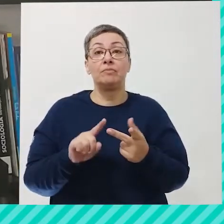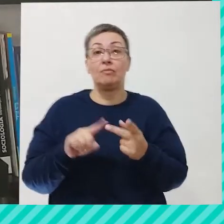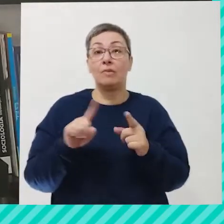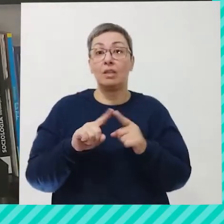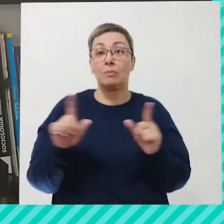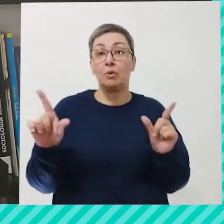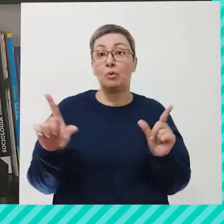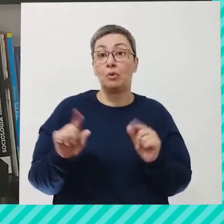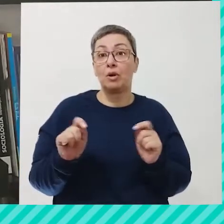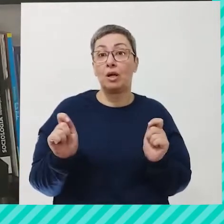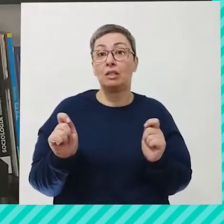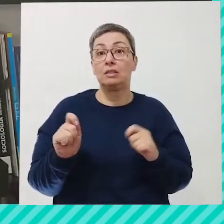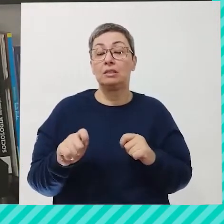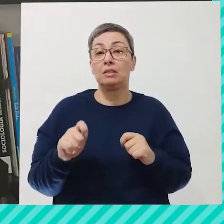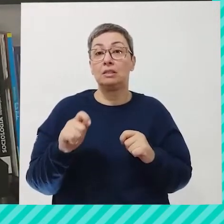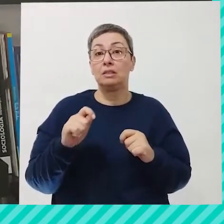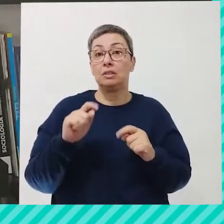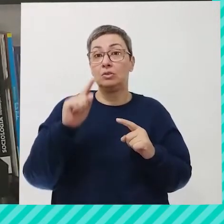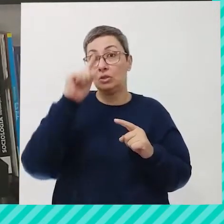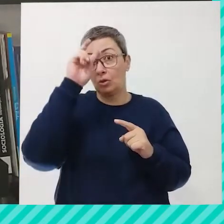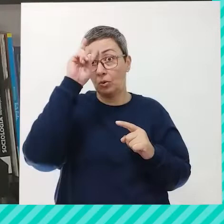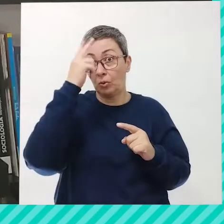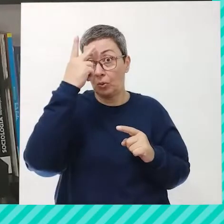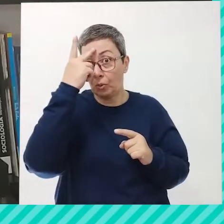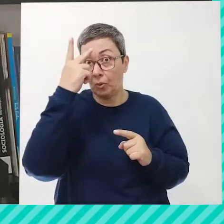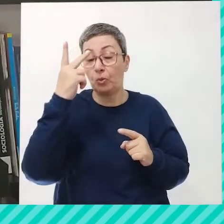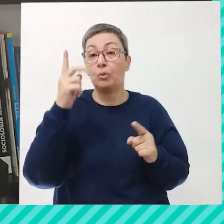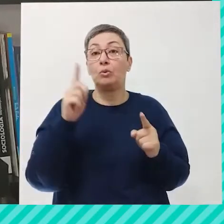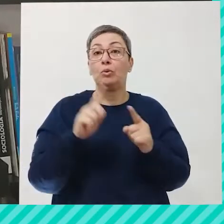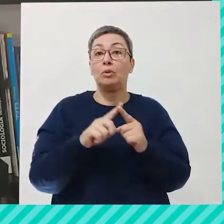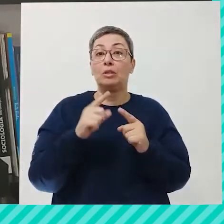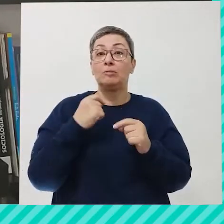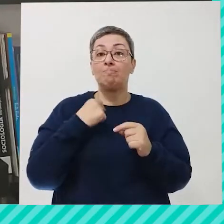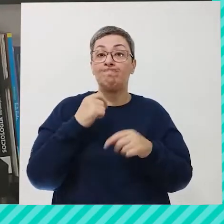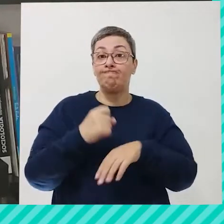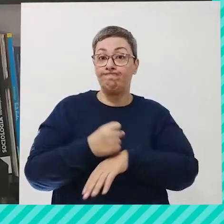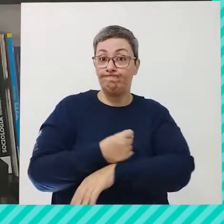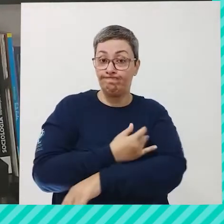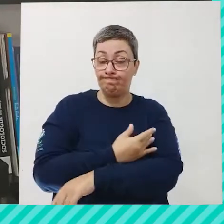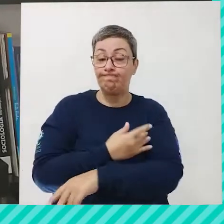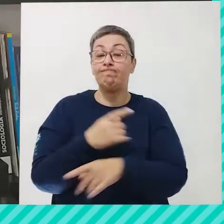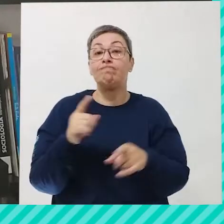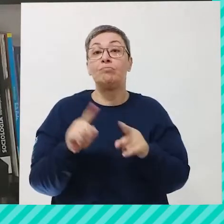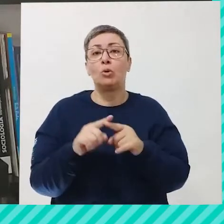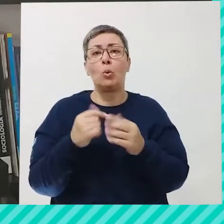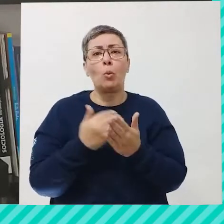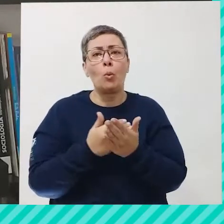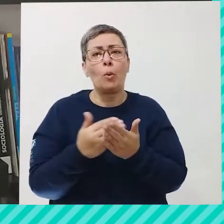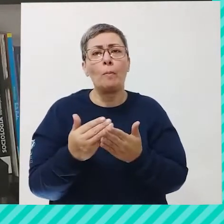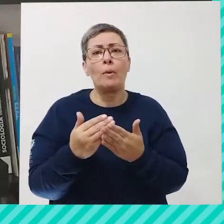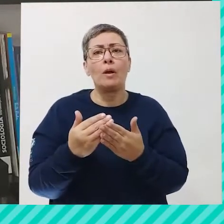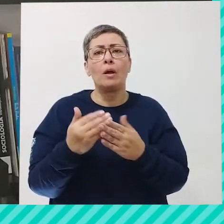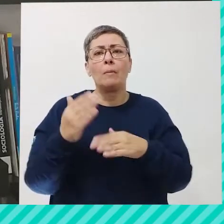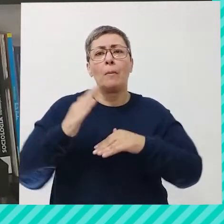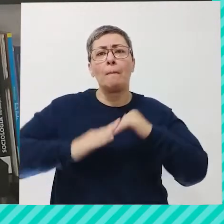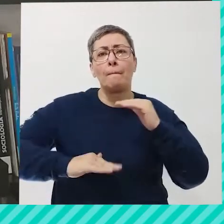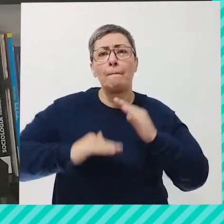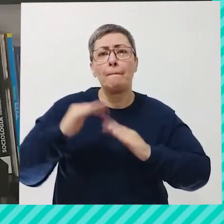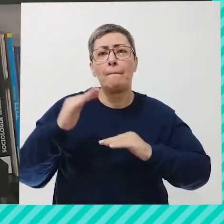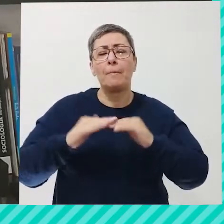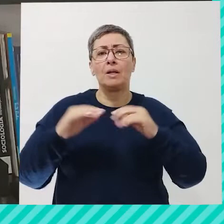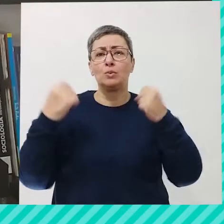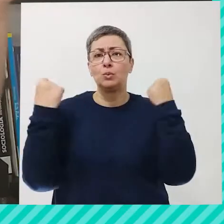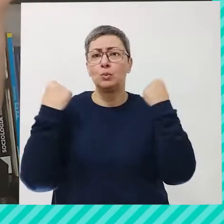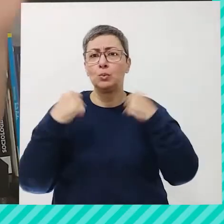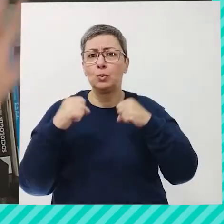reduzir a possibilidade dos transtornos que são de fundo emocional, né? Quando começamos a praticar uma atividade física,